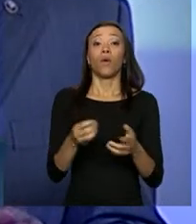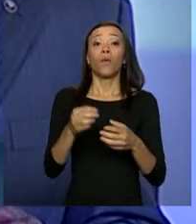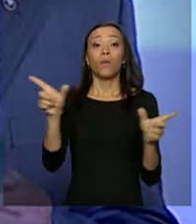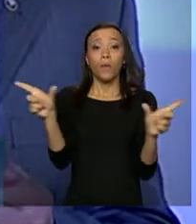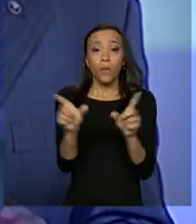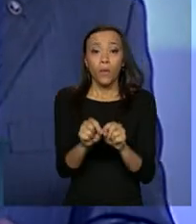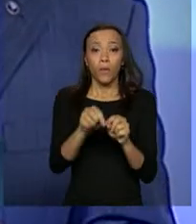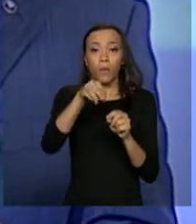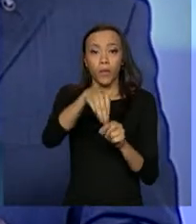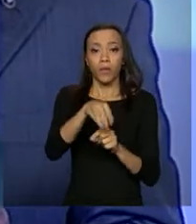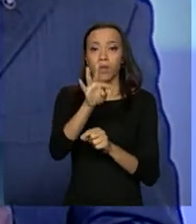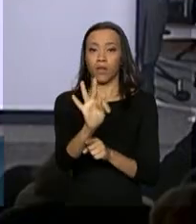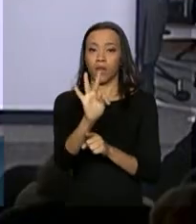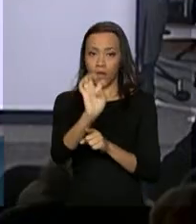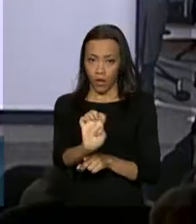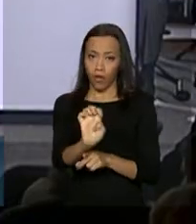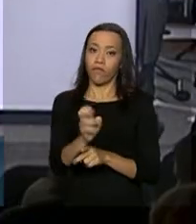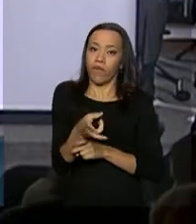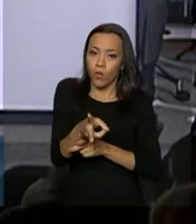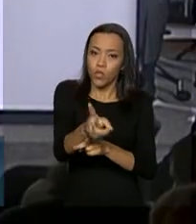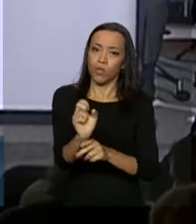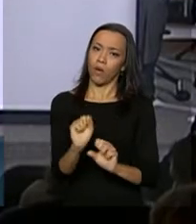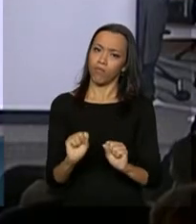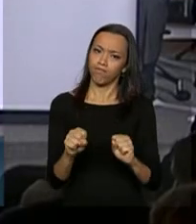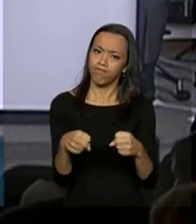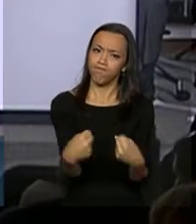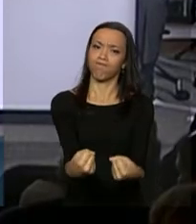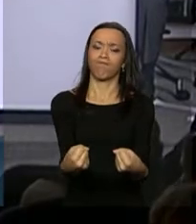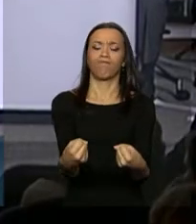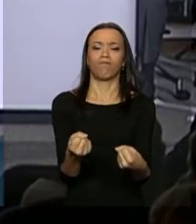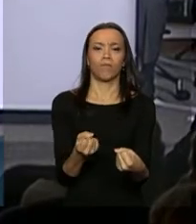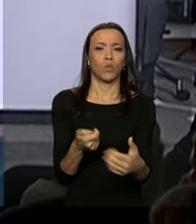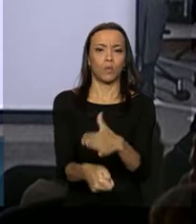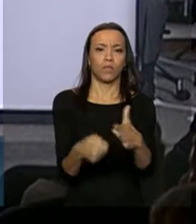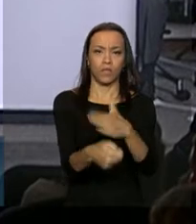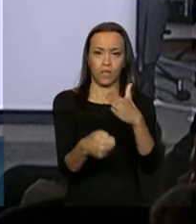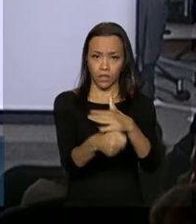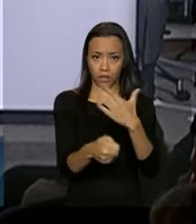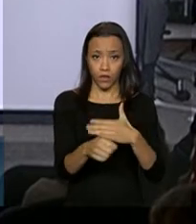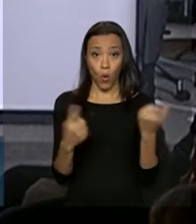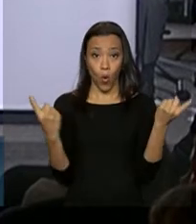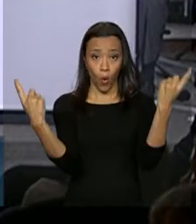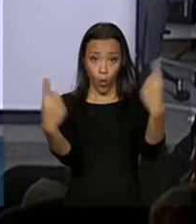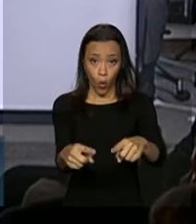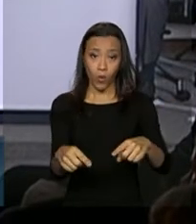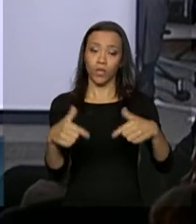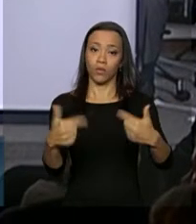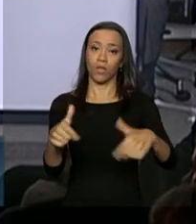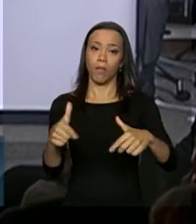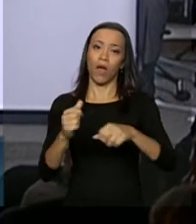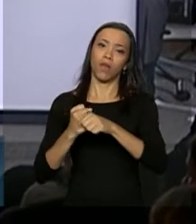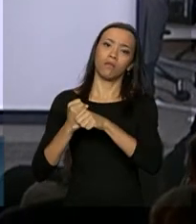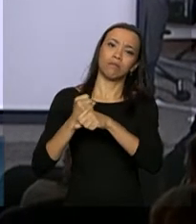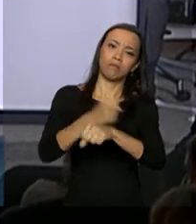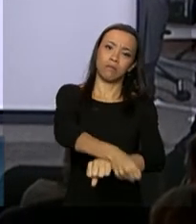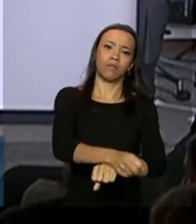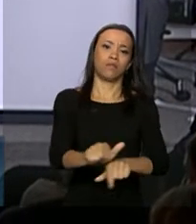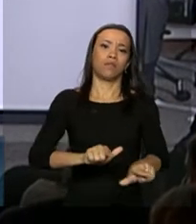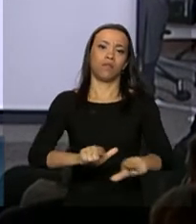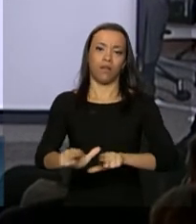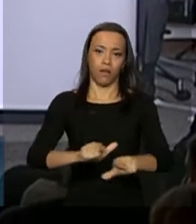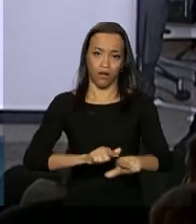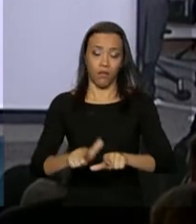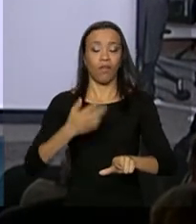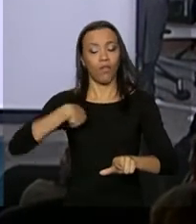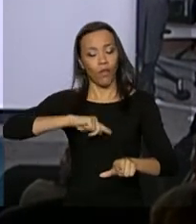continuará firme como sentinela avançada no enfrentamento ao trabalho escravo contemporâneo. Estaremos juntos com